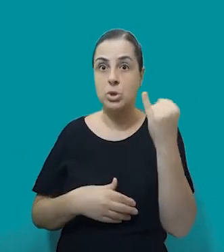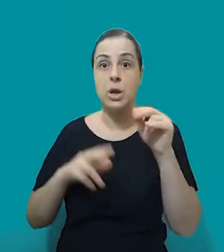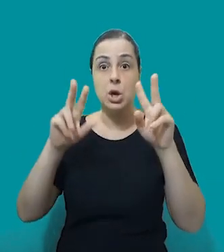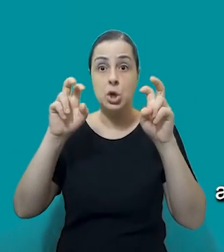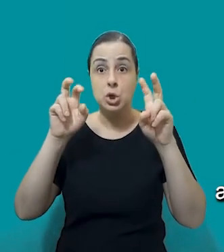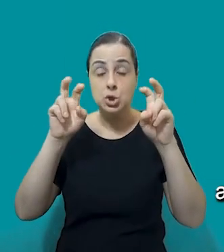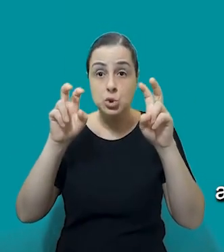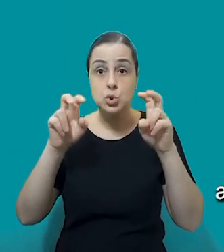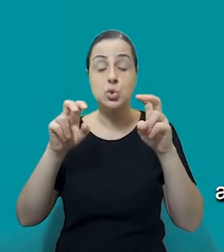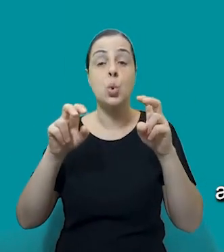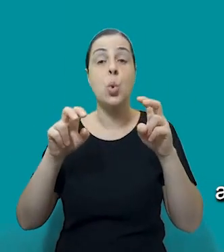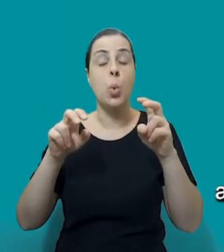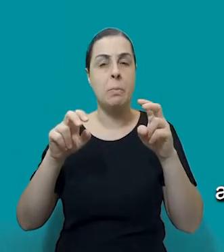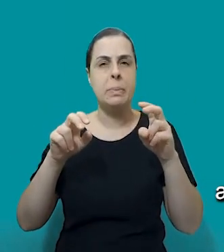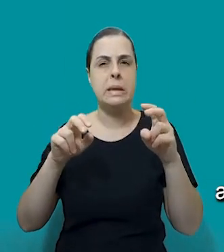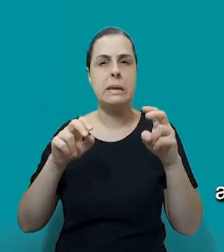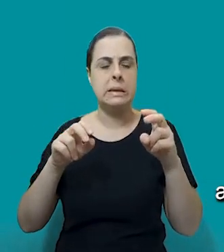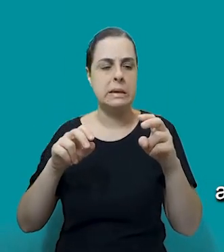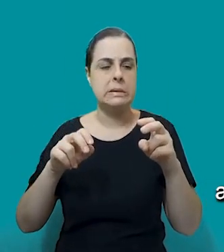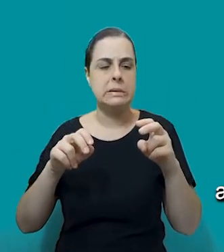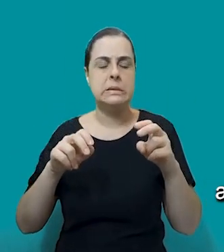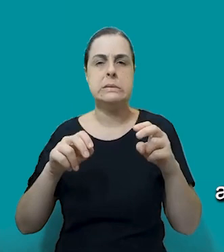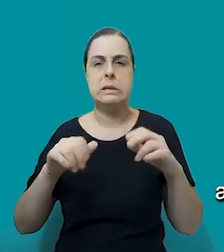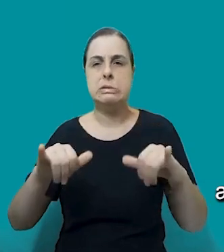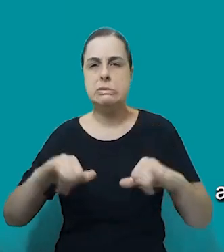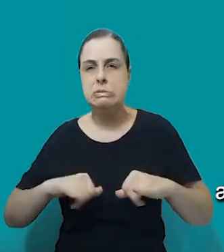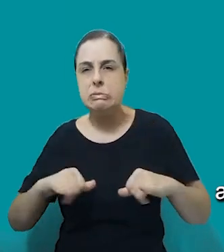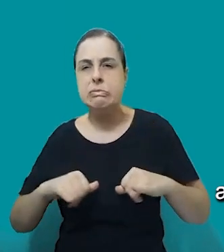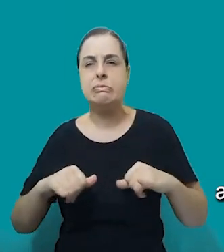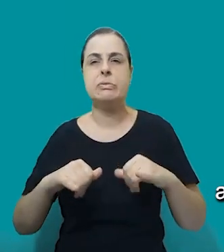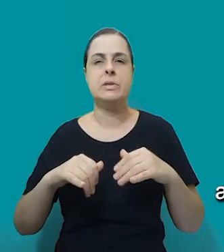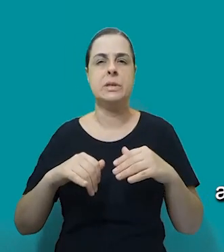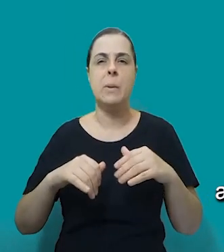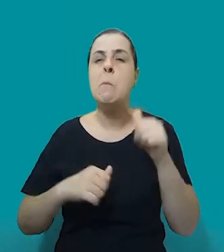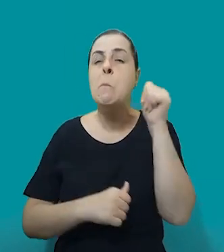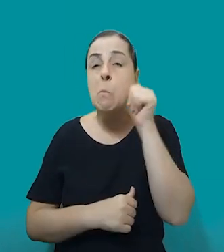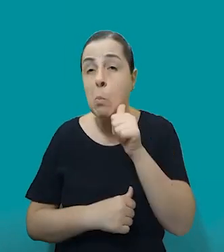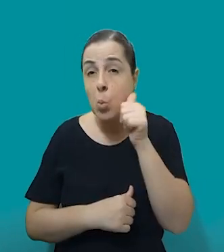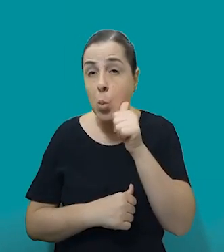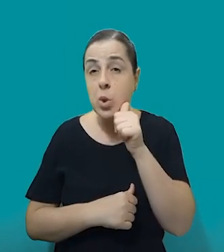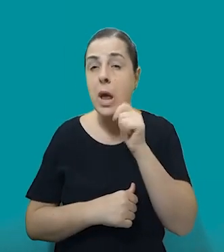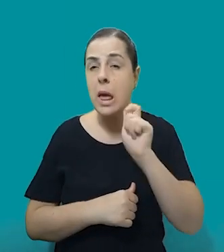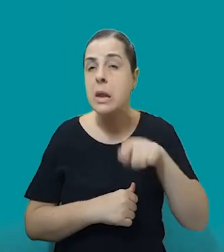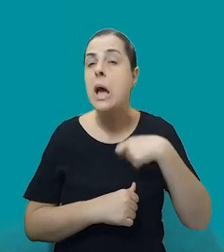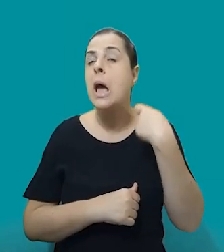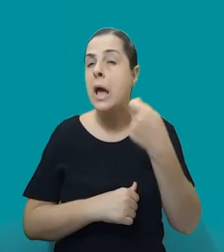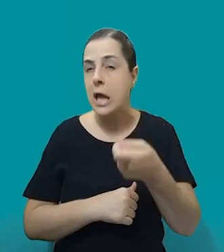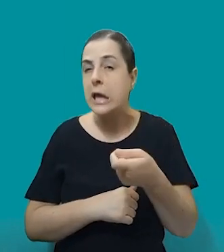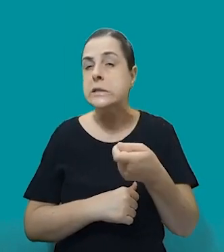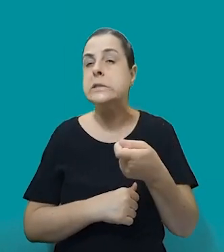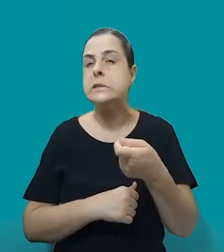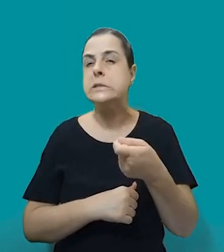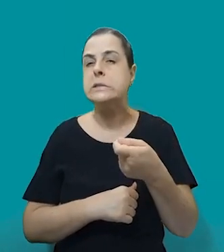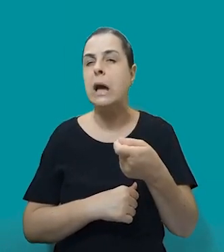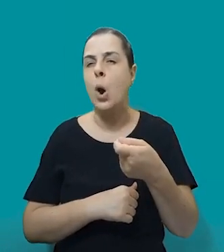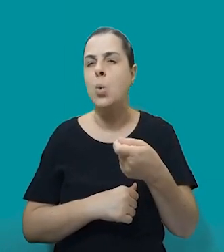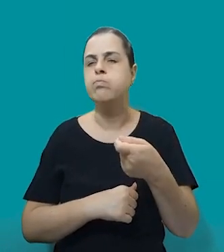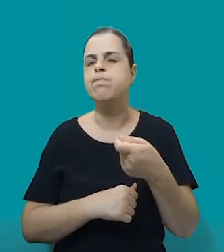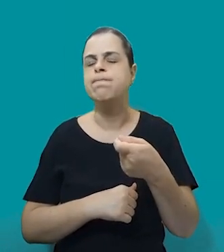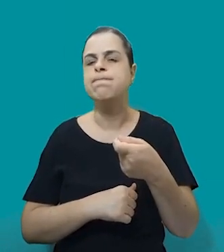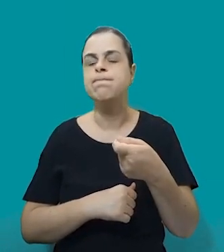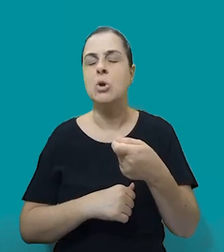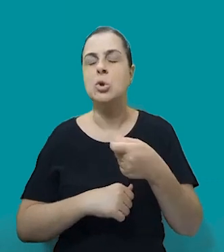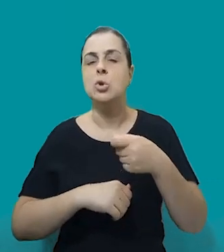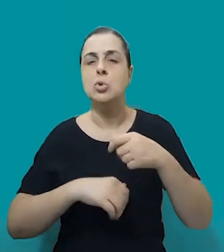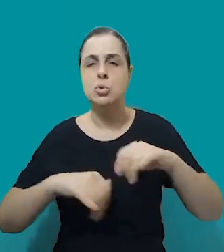pontuar. Porque onde você tem mais de uma vulnerabilidade, e ser mulher é uma vulnerabilidade, onde você tem mais de uma vulnerabilidade, você tem maior,